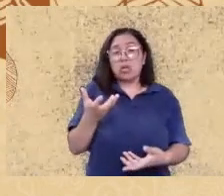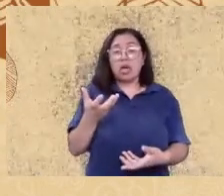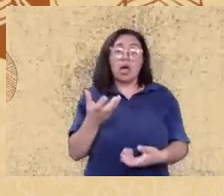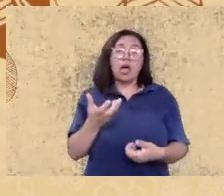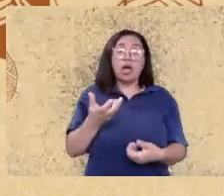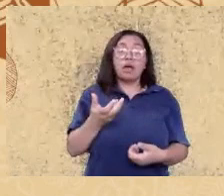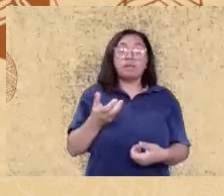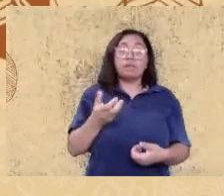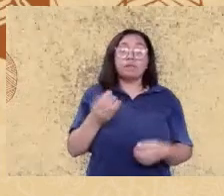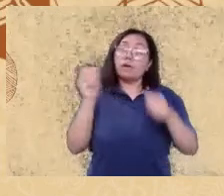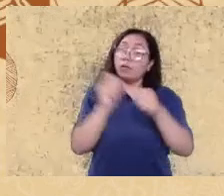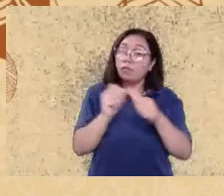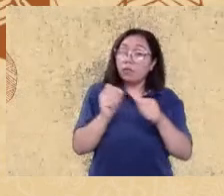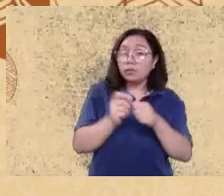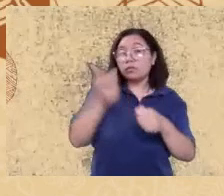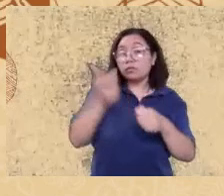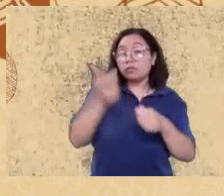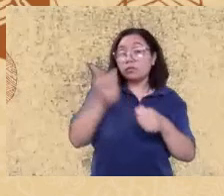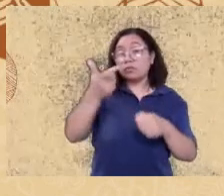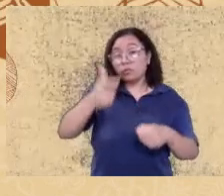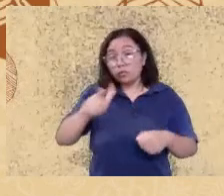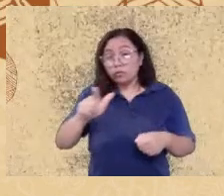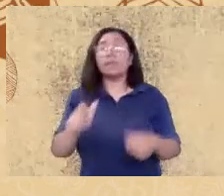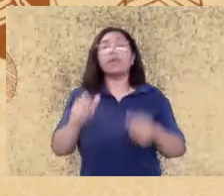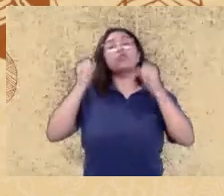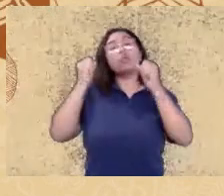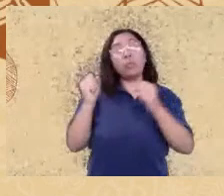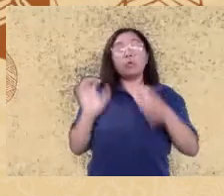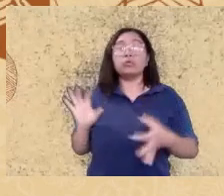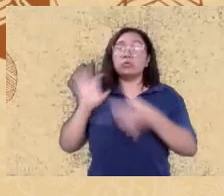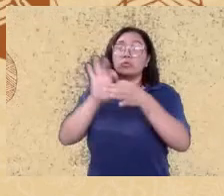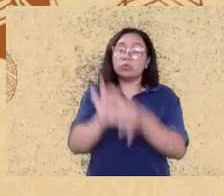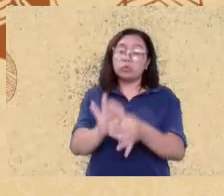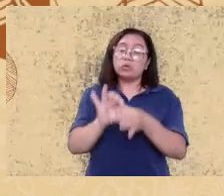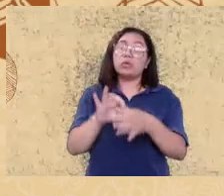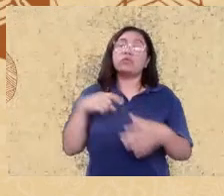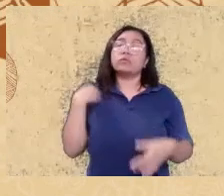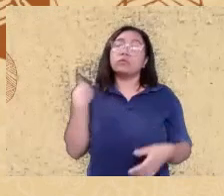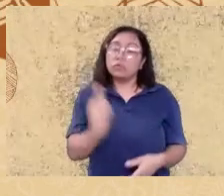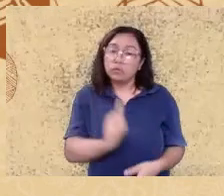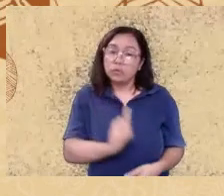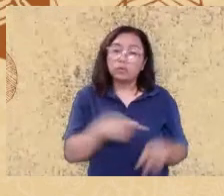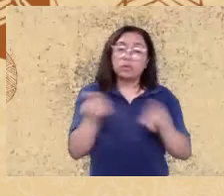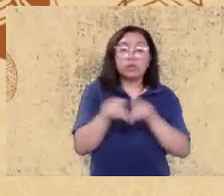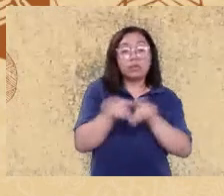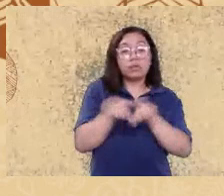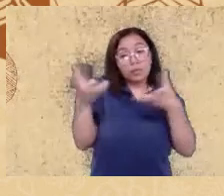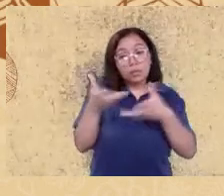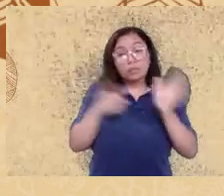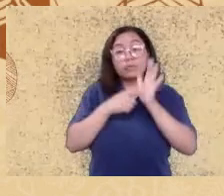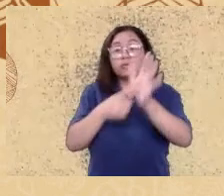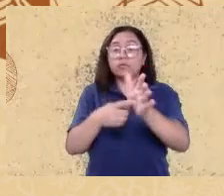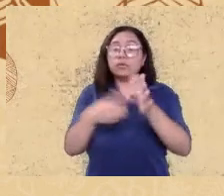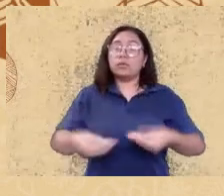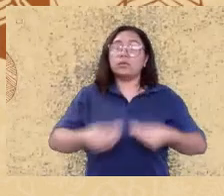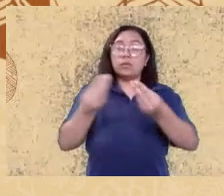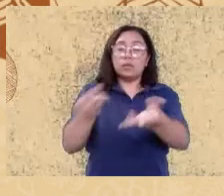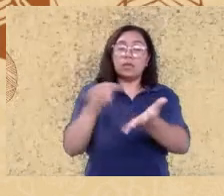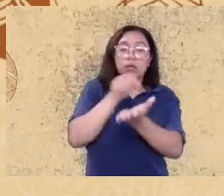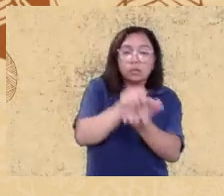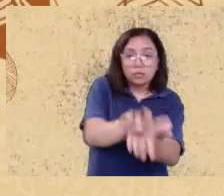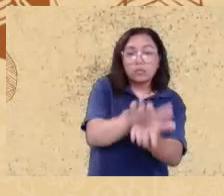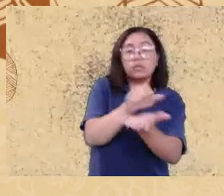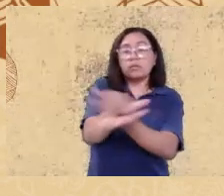considerando os critérios de inclusão e de exclusão que nós realizamos também estaremos colocando à disposição assim também